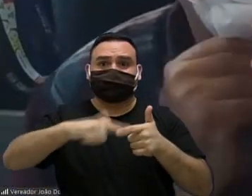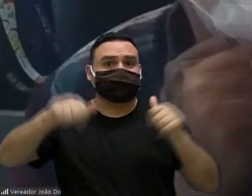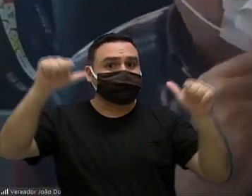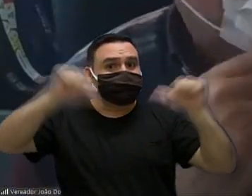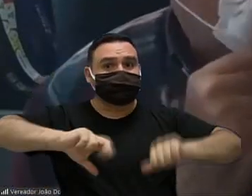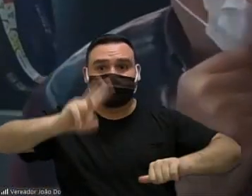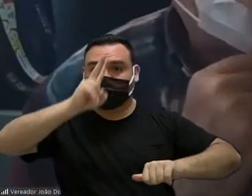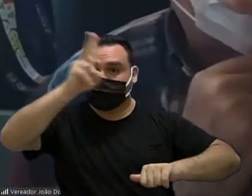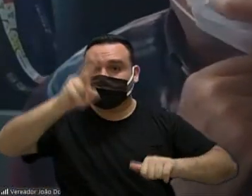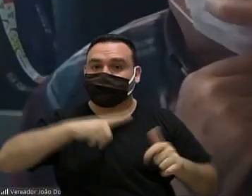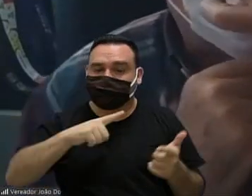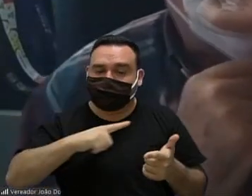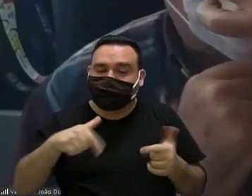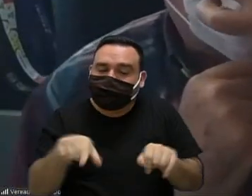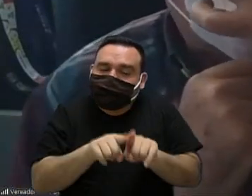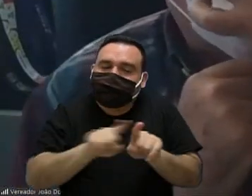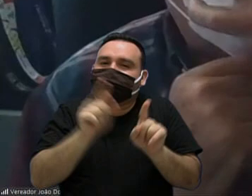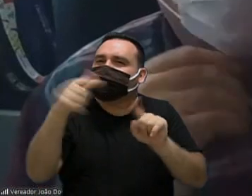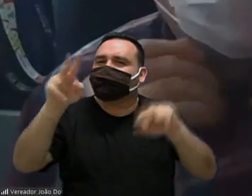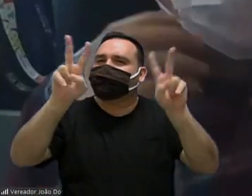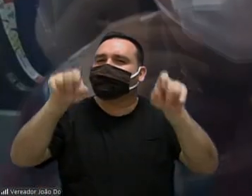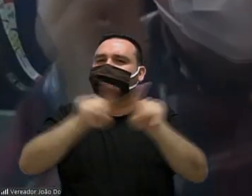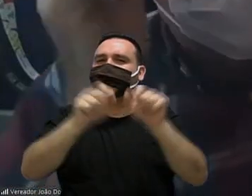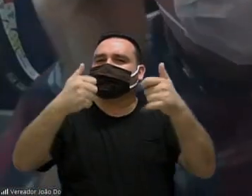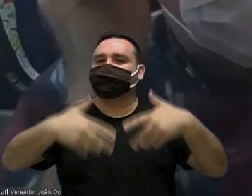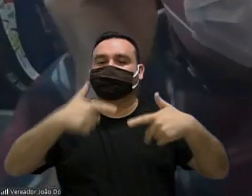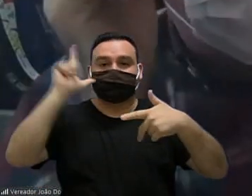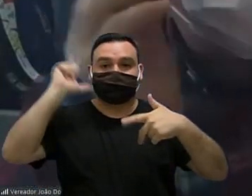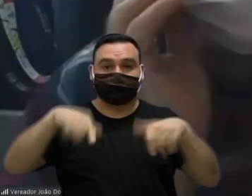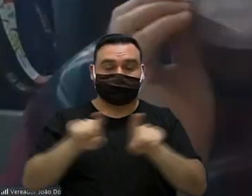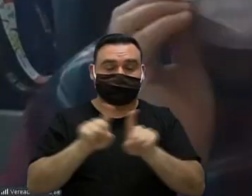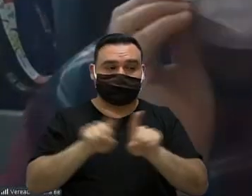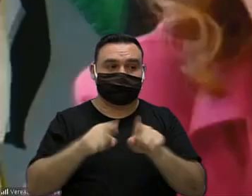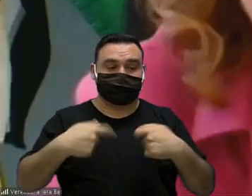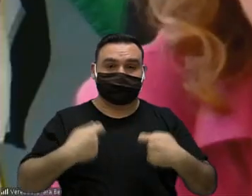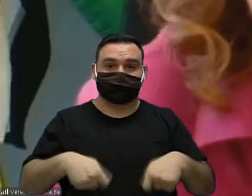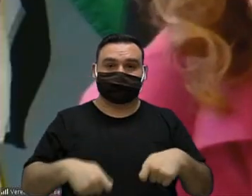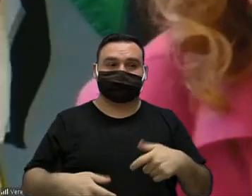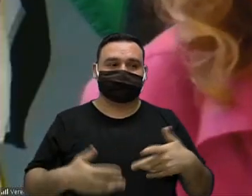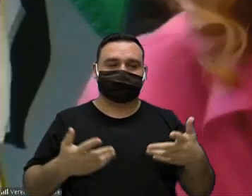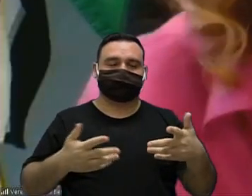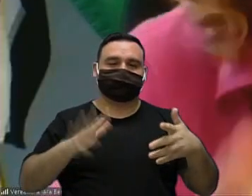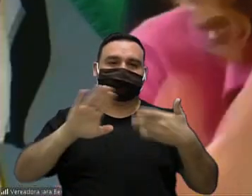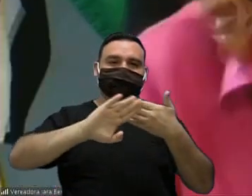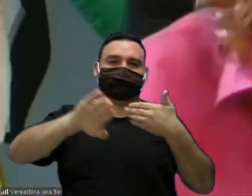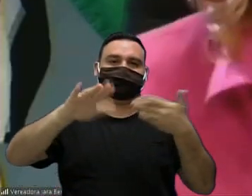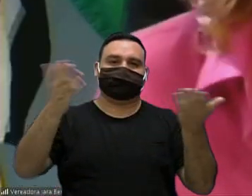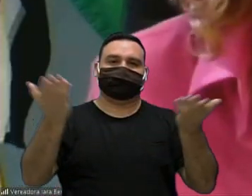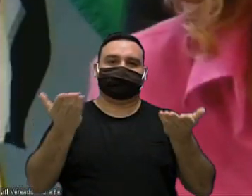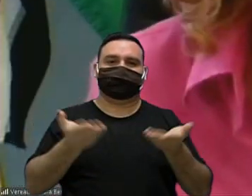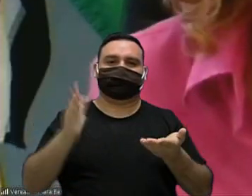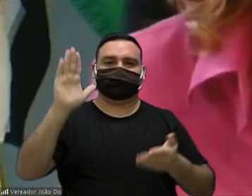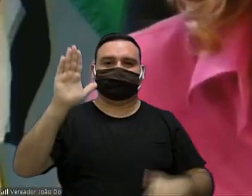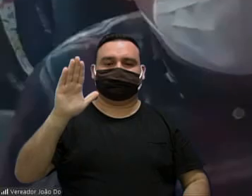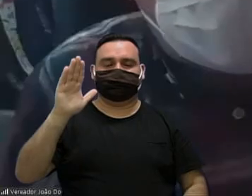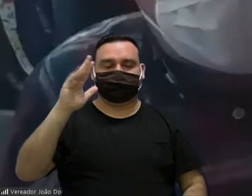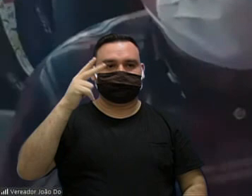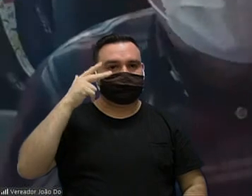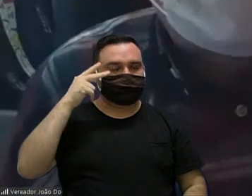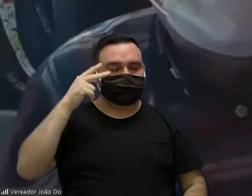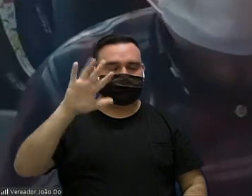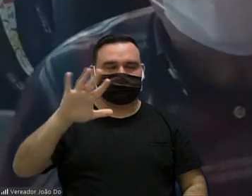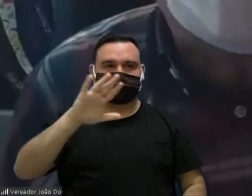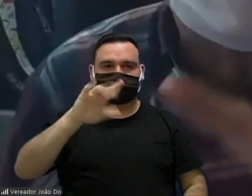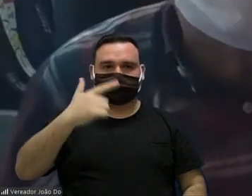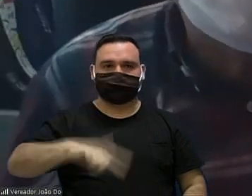isso outra questão que eu coloquei ontem Donizete, uma parte aqui só ia falar outra